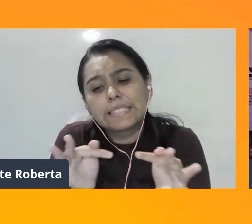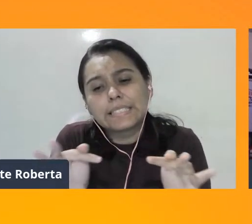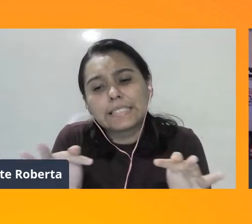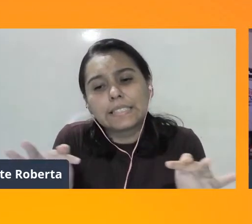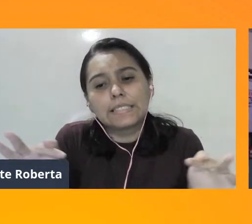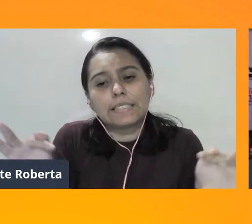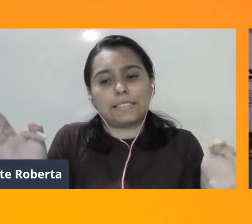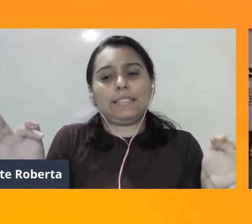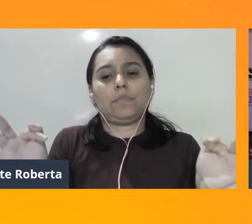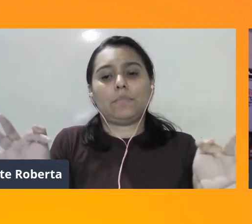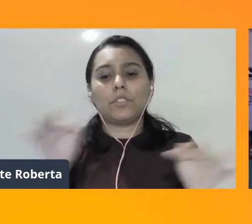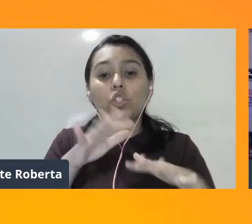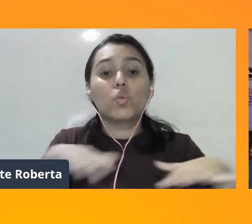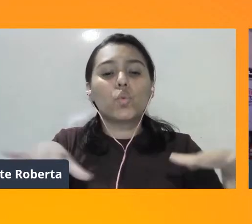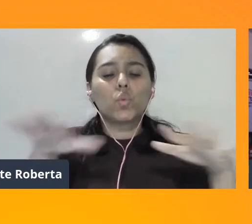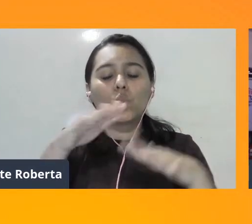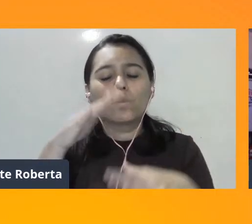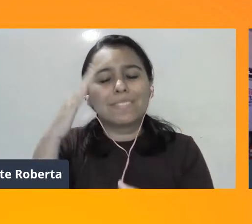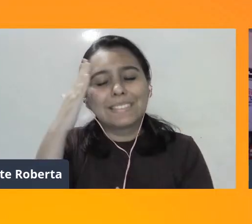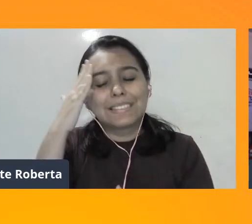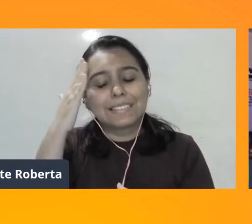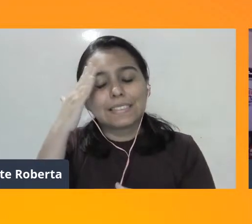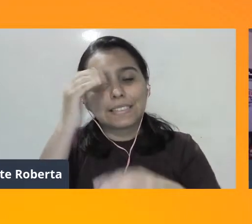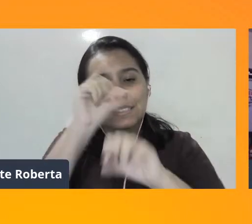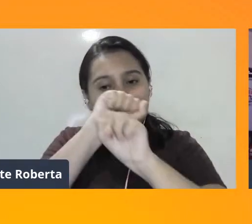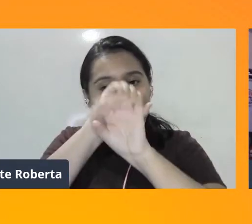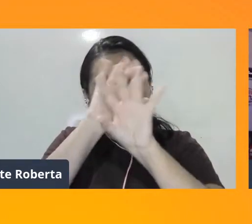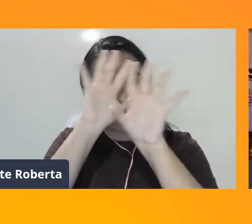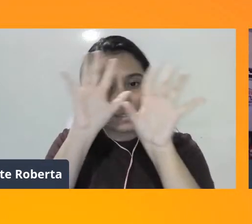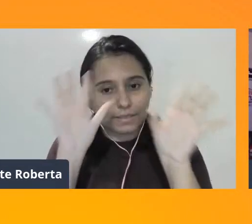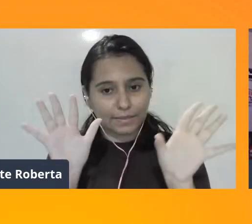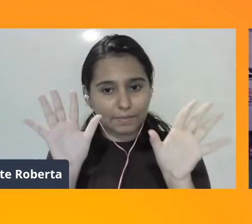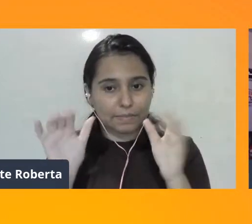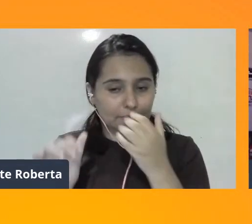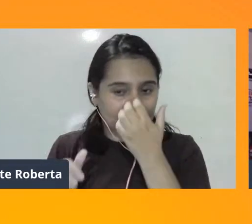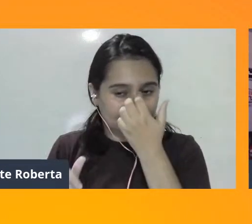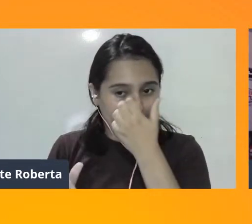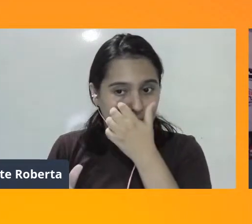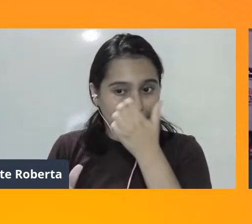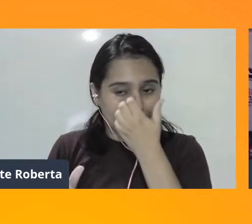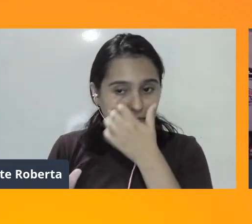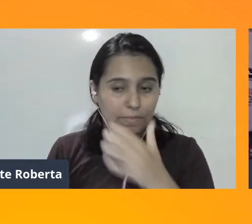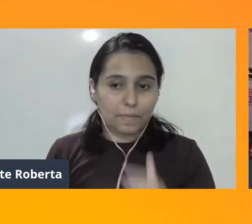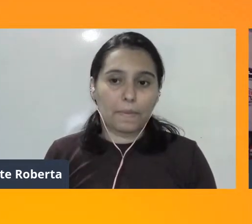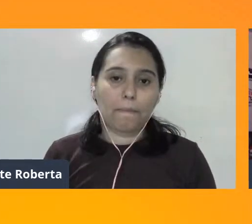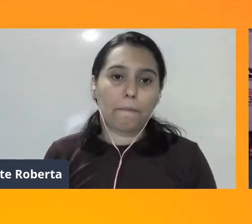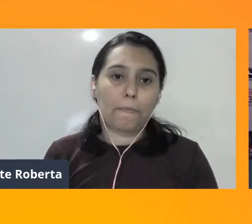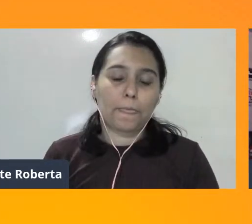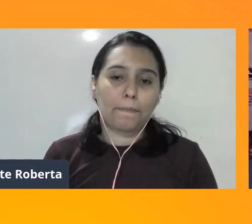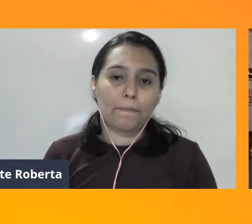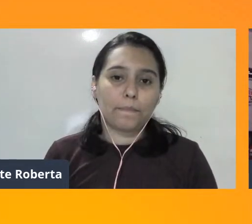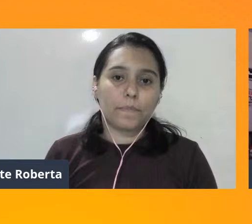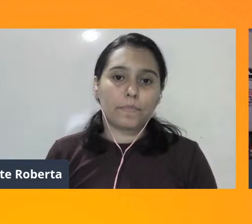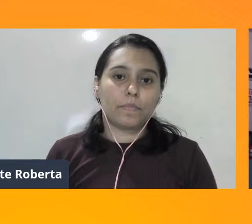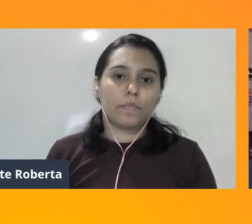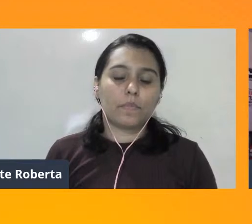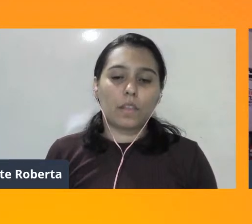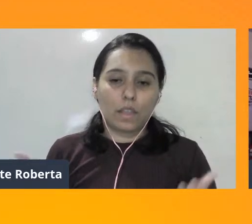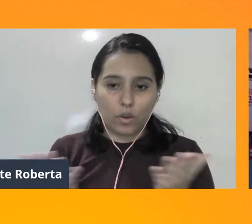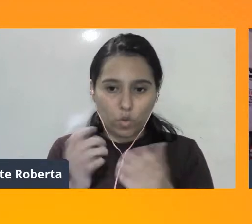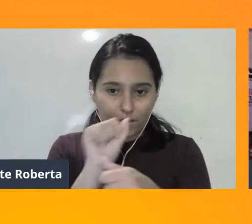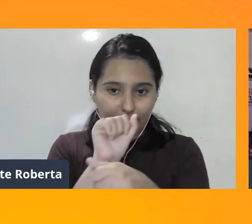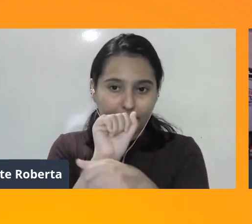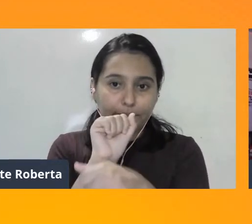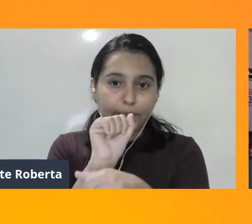compreensível para todos. Então, eu vou transmitir aqui, só um minutinho.